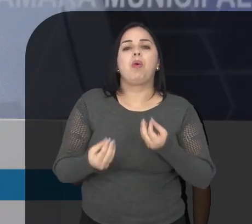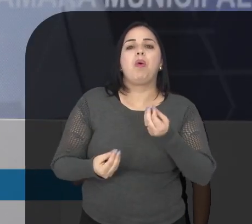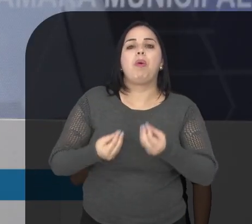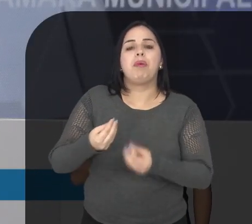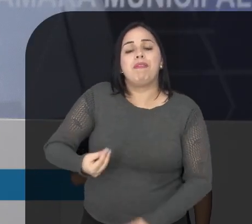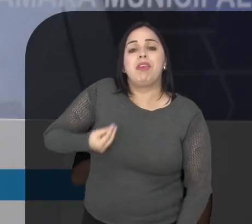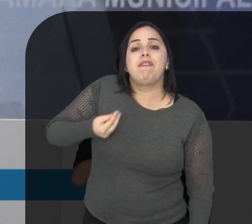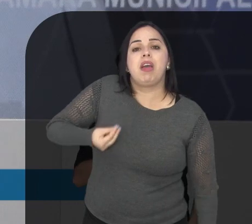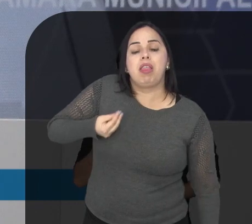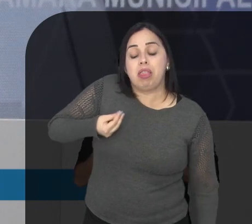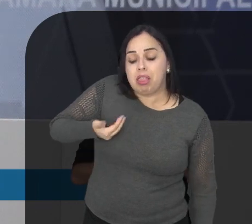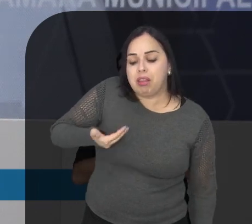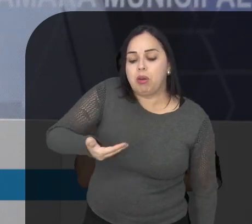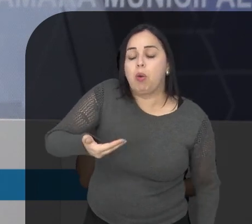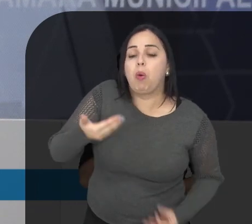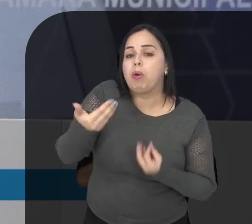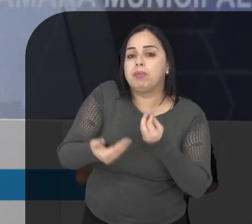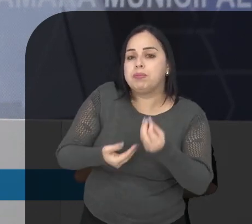vamos andar?